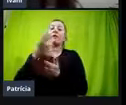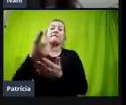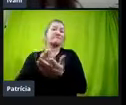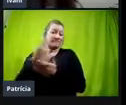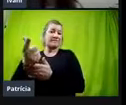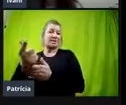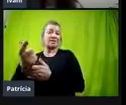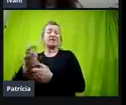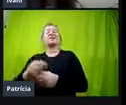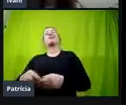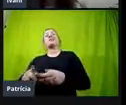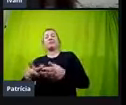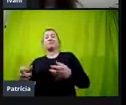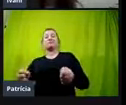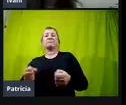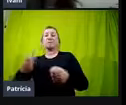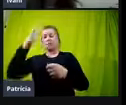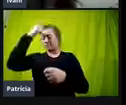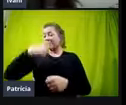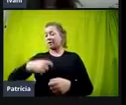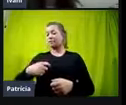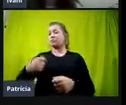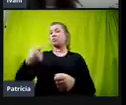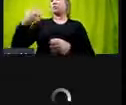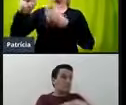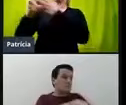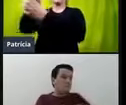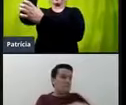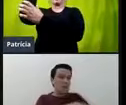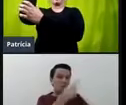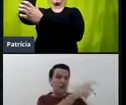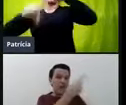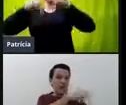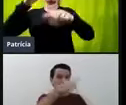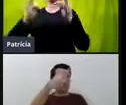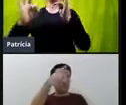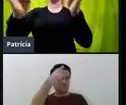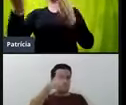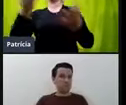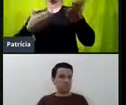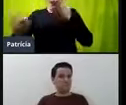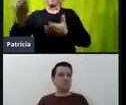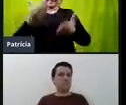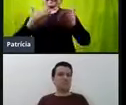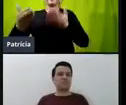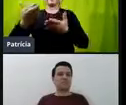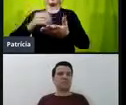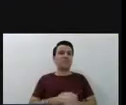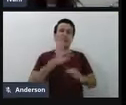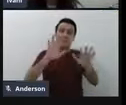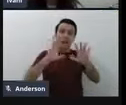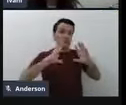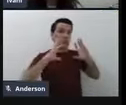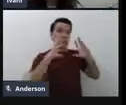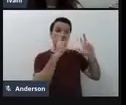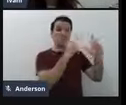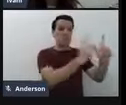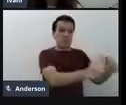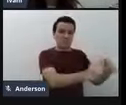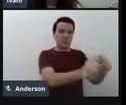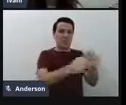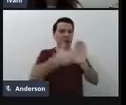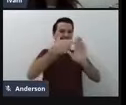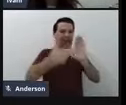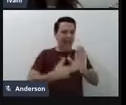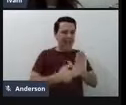pela uma demanda pessoal, acabaram projetando recursos de tecnologia assistiva, mas não são todos, né, não é uma regra